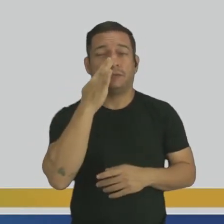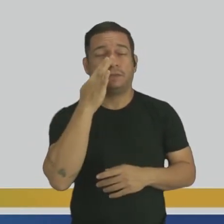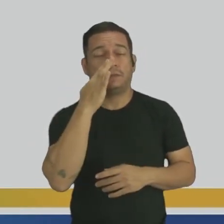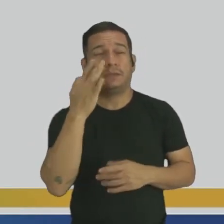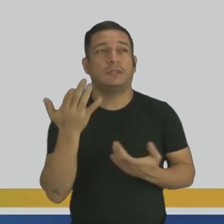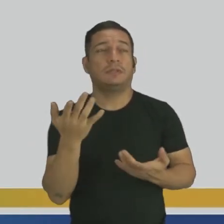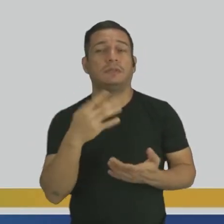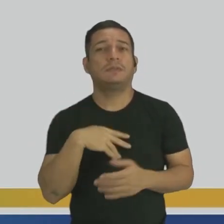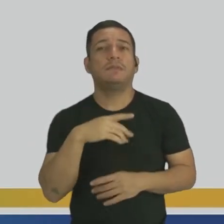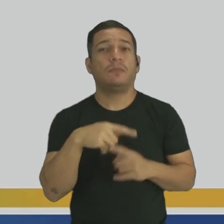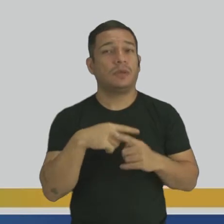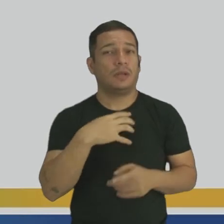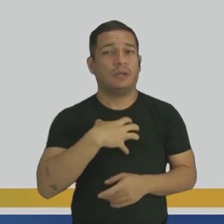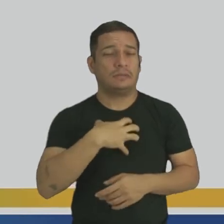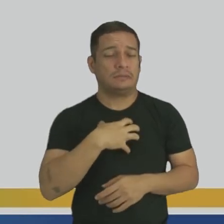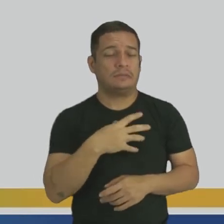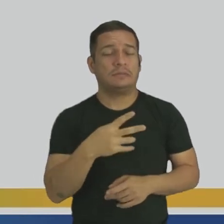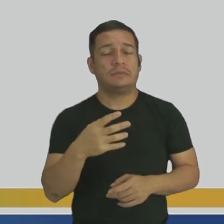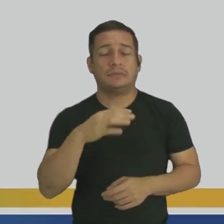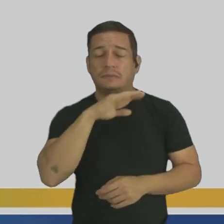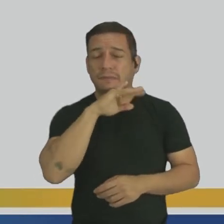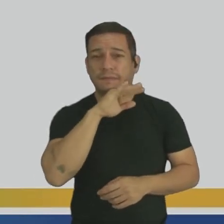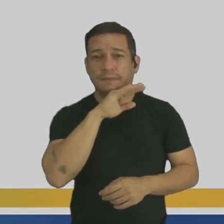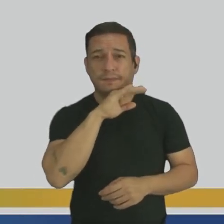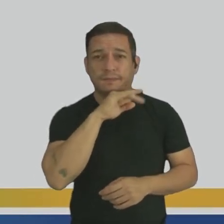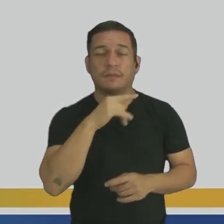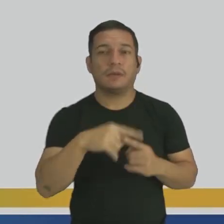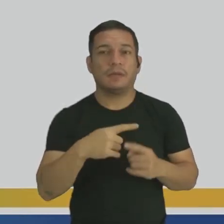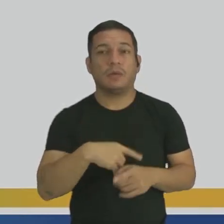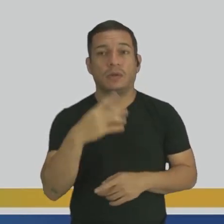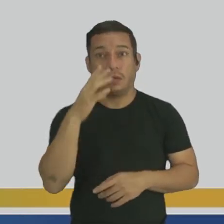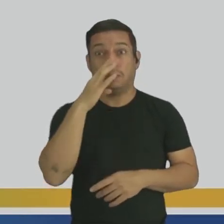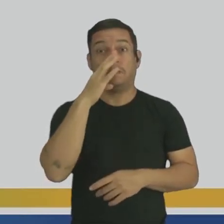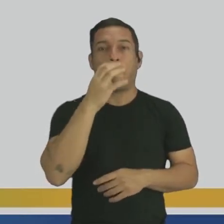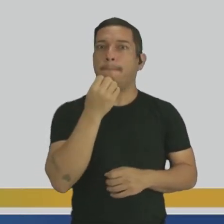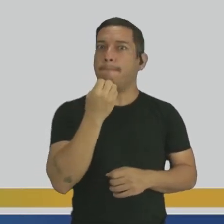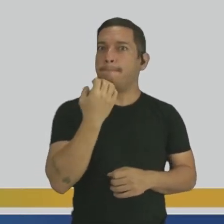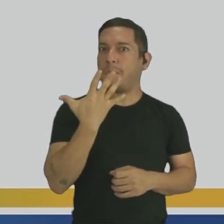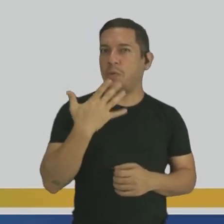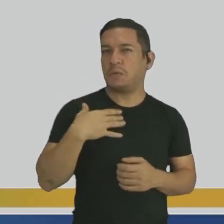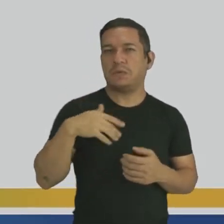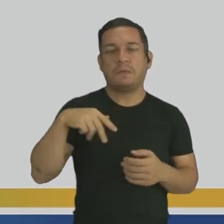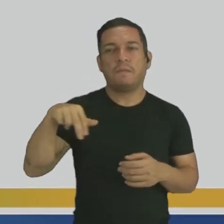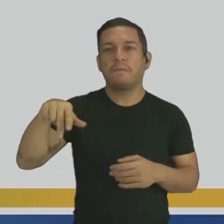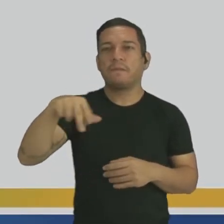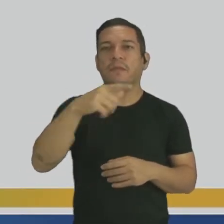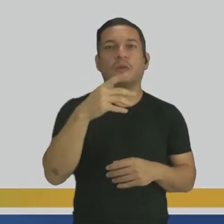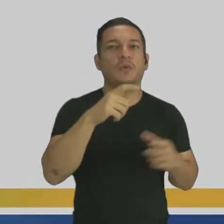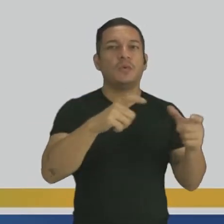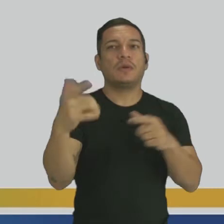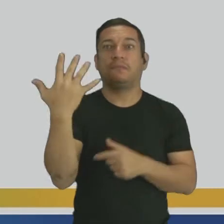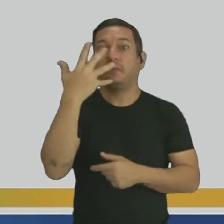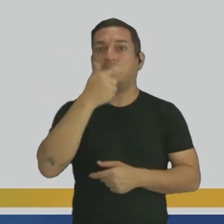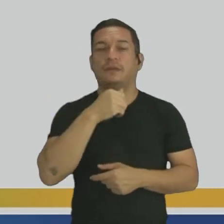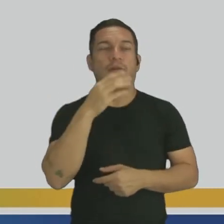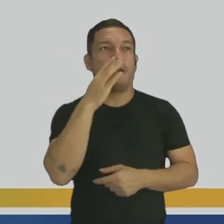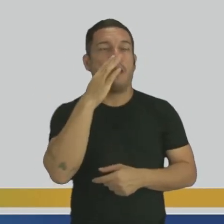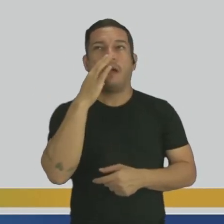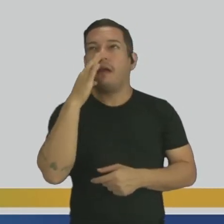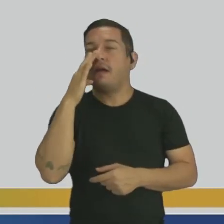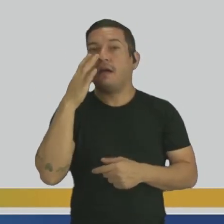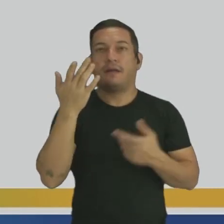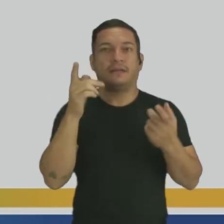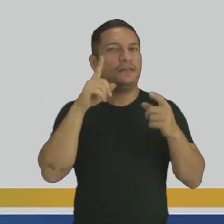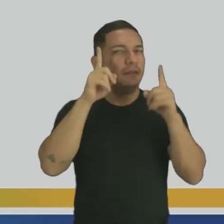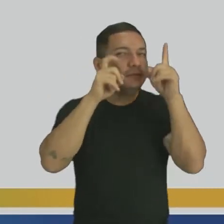no sentido ruim. Porque quando eu me admiro no sentido bom, quando eu passo num lugar bonito, eu fico admirado, porque eu acho bonito,